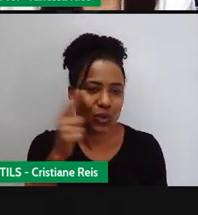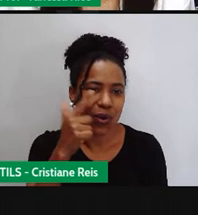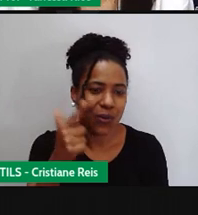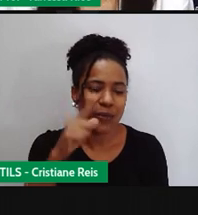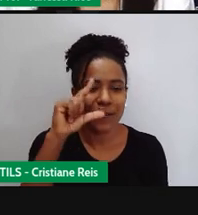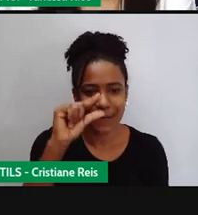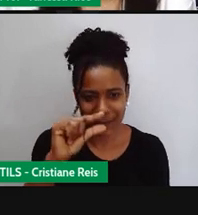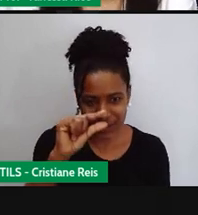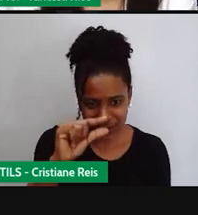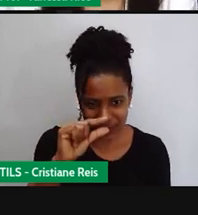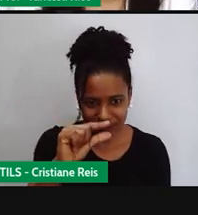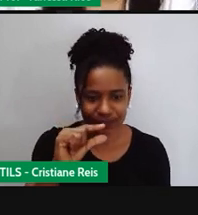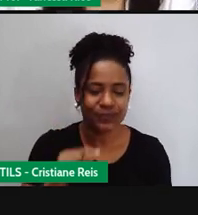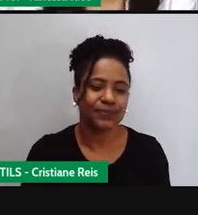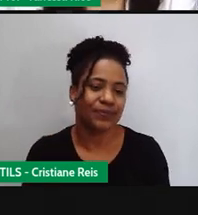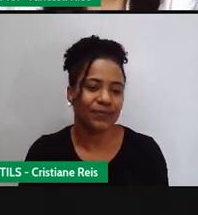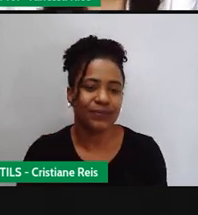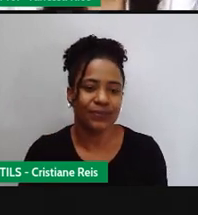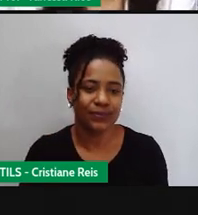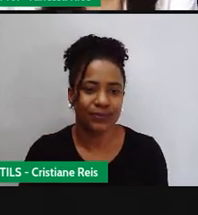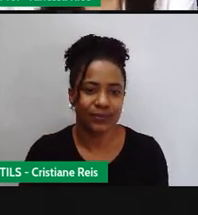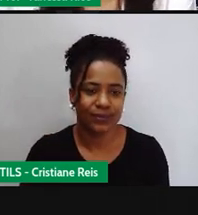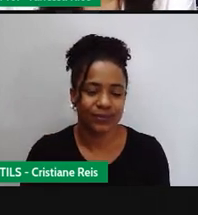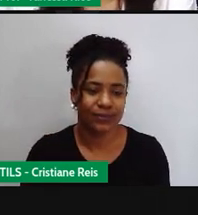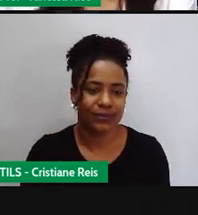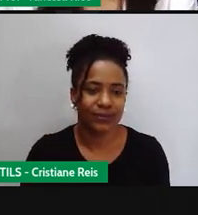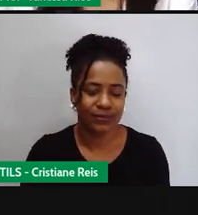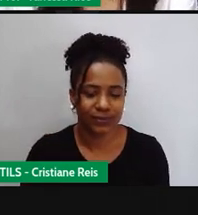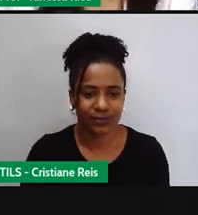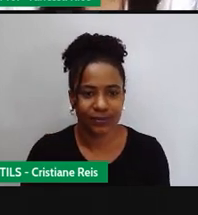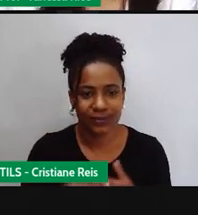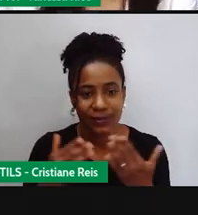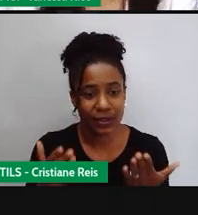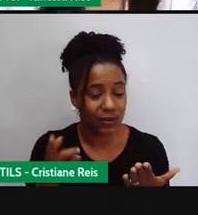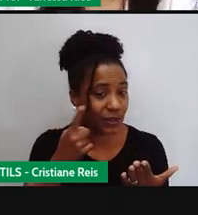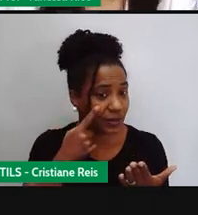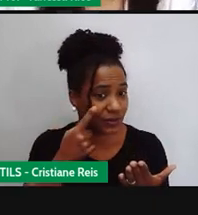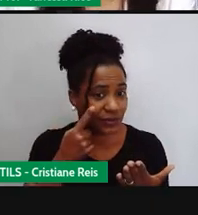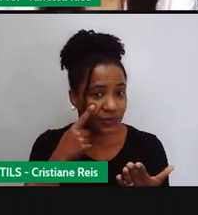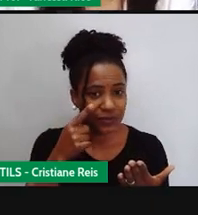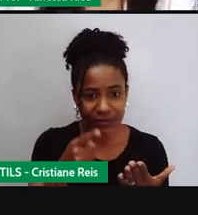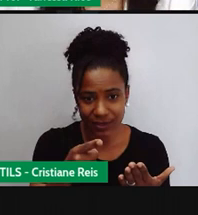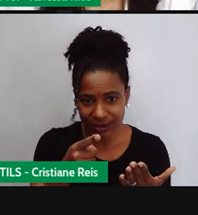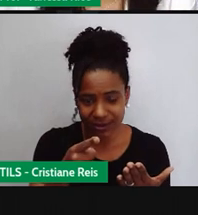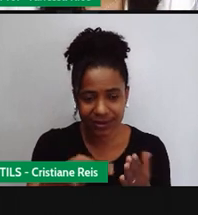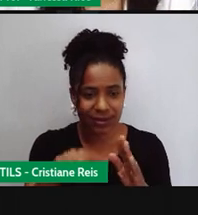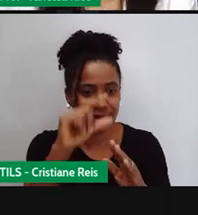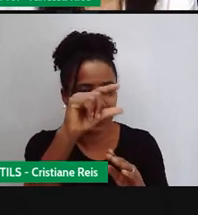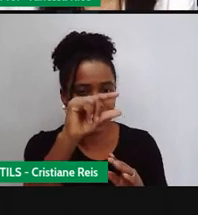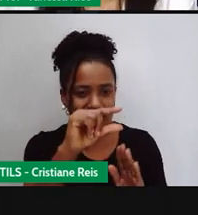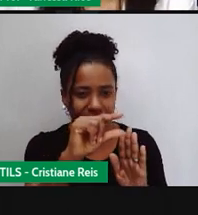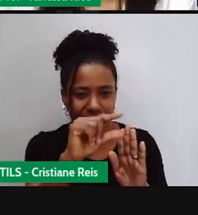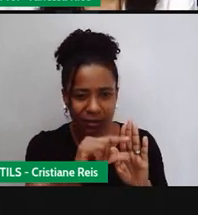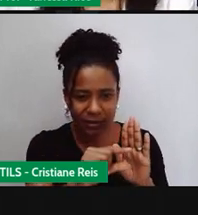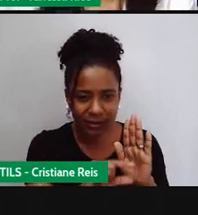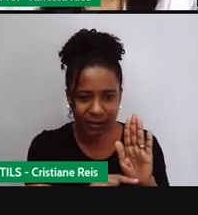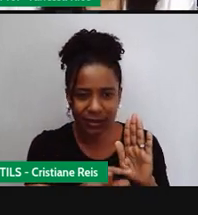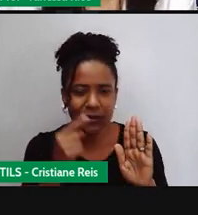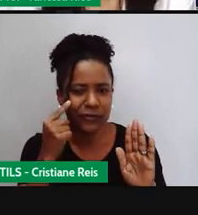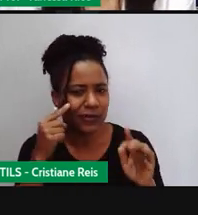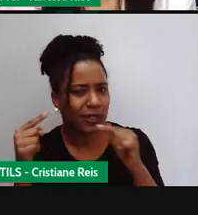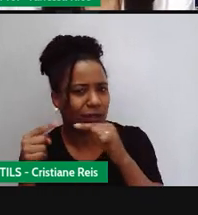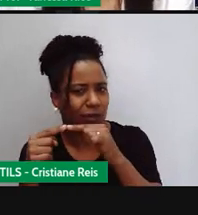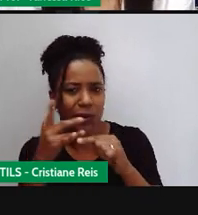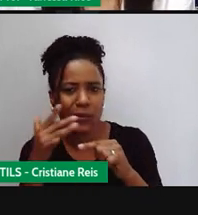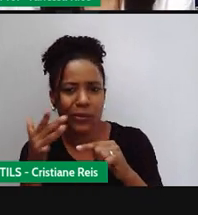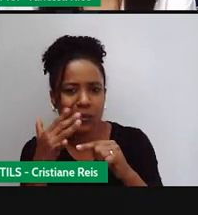incidência da radiação solar ela diminui. Quando a gente observa a legenda e observa o mapa, o que